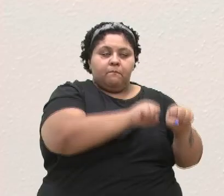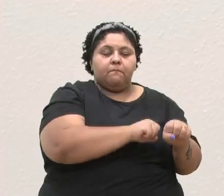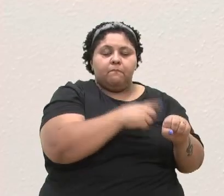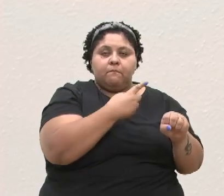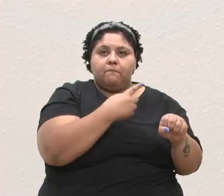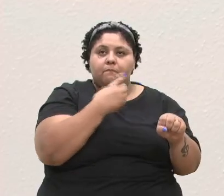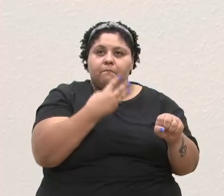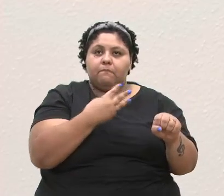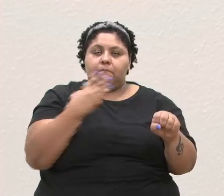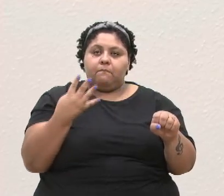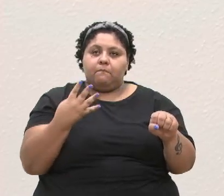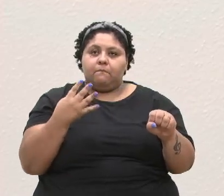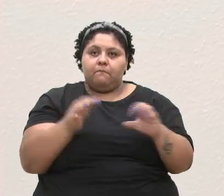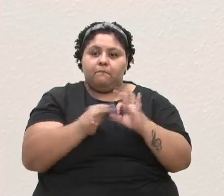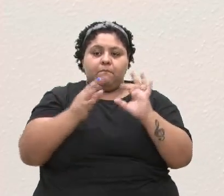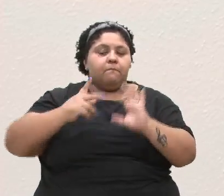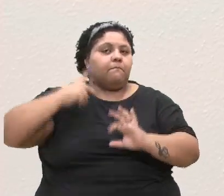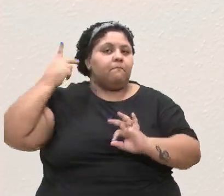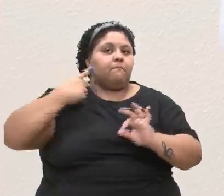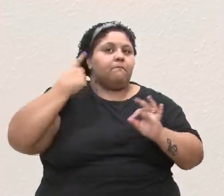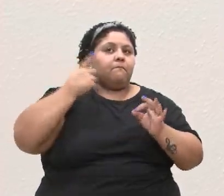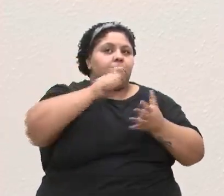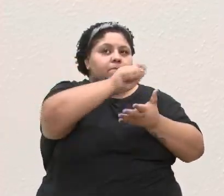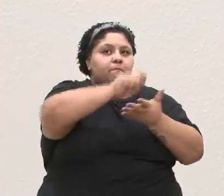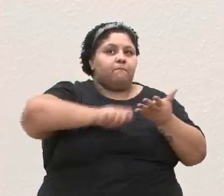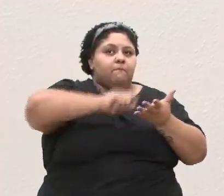134 anos de emancipação política.